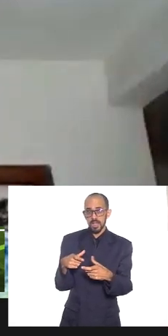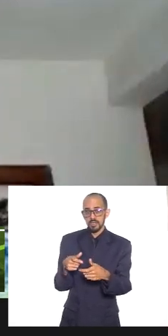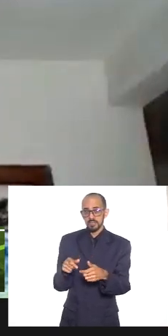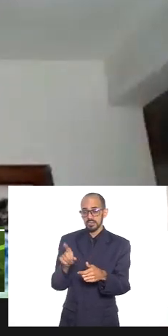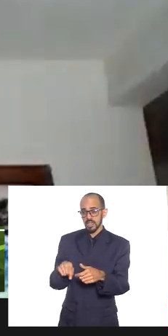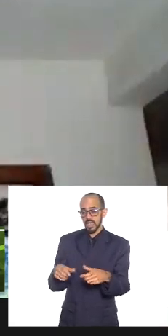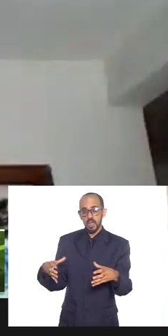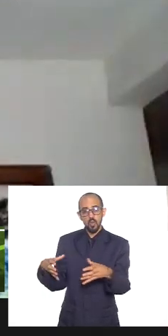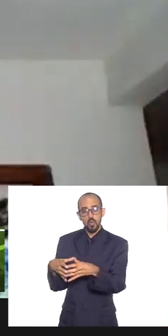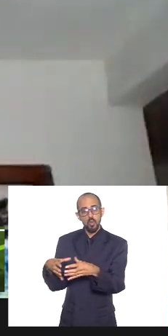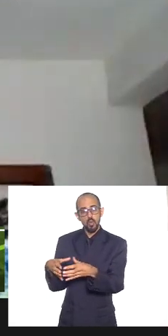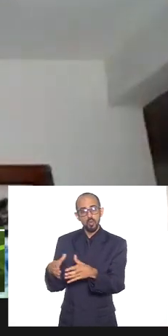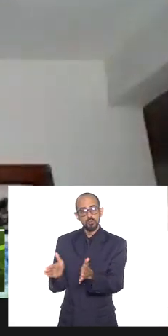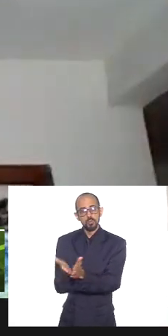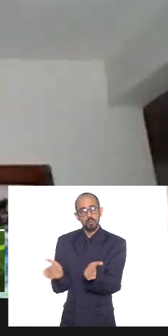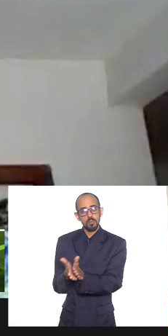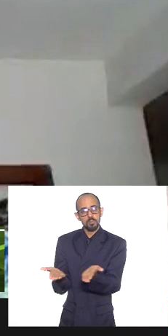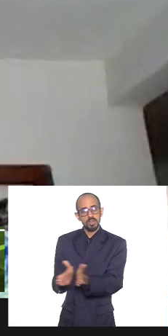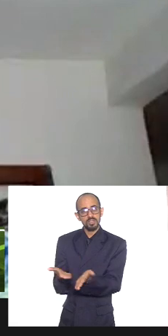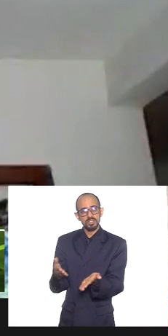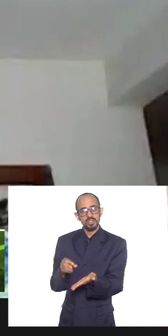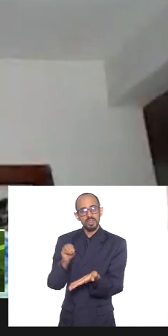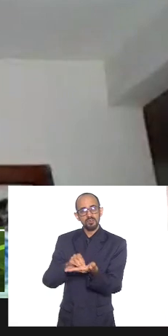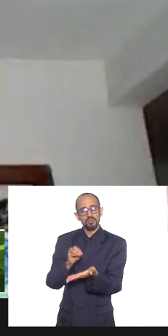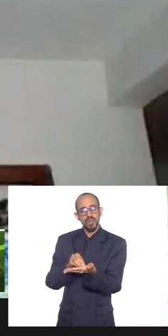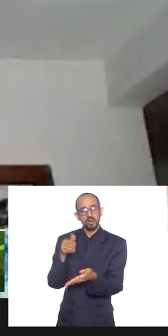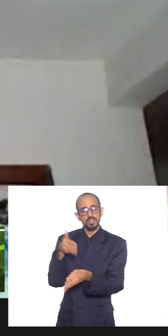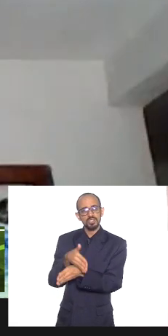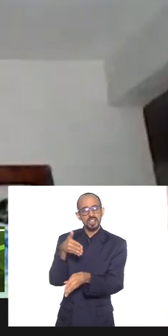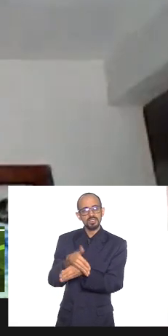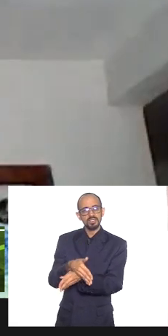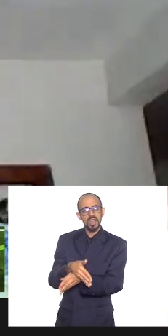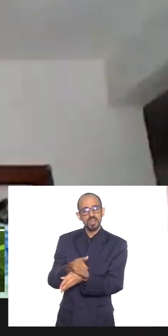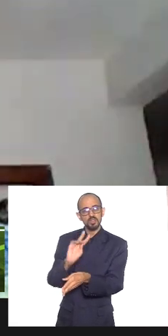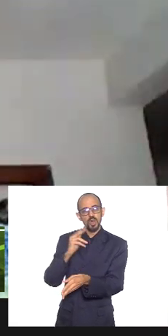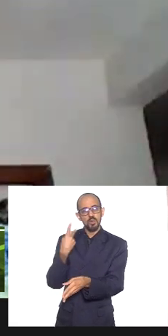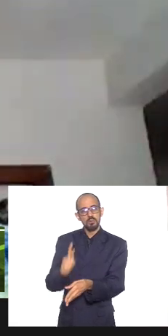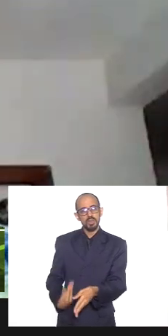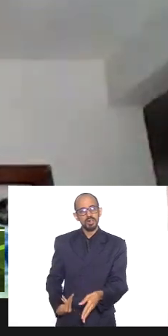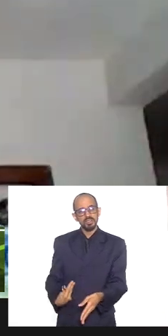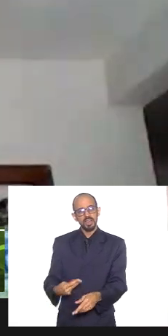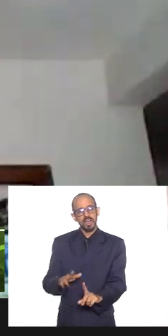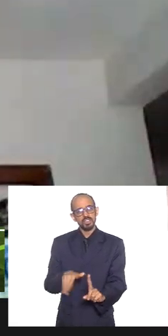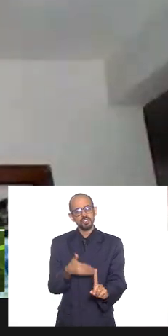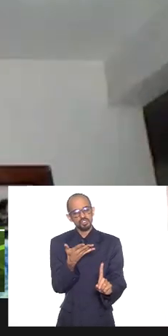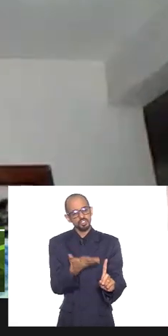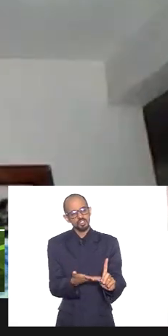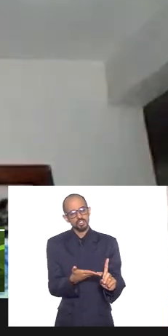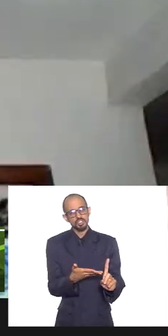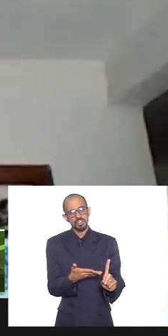acessos acessos a humanidade a humanidade plena digna e nobre